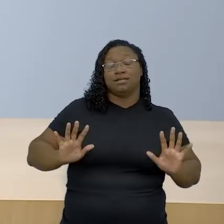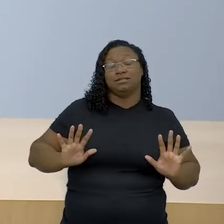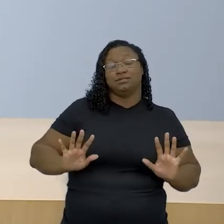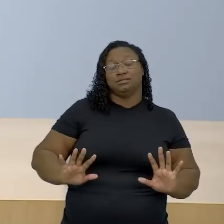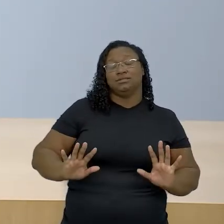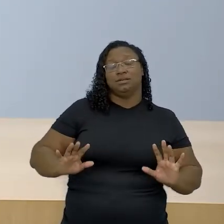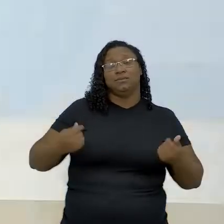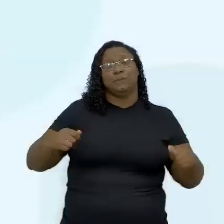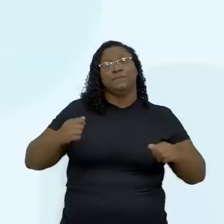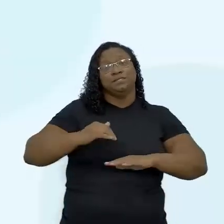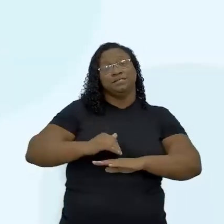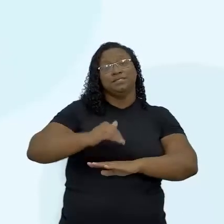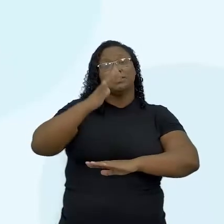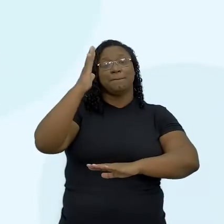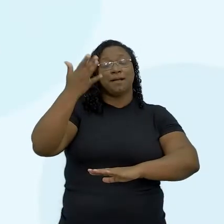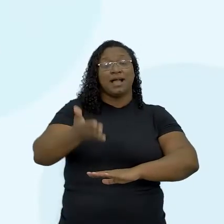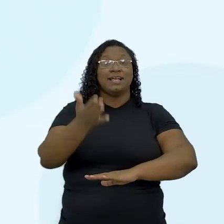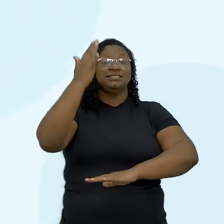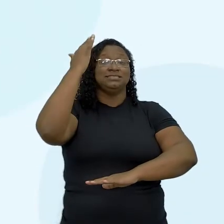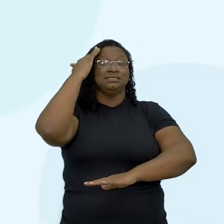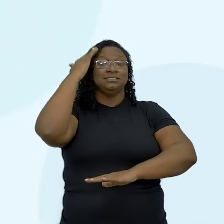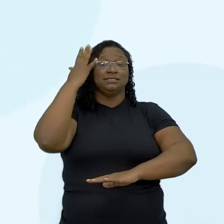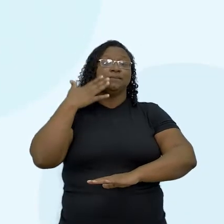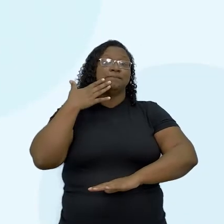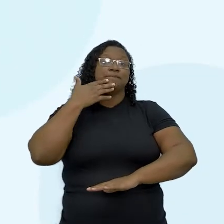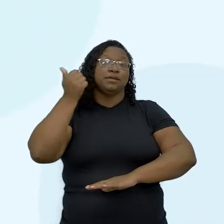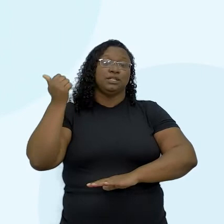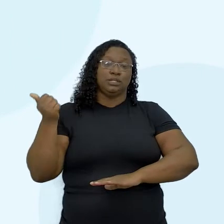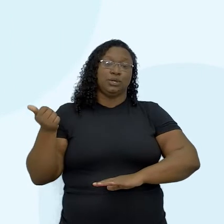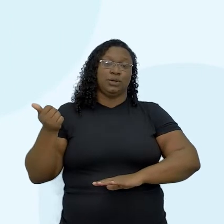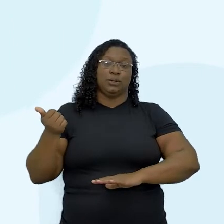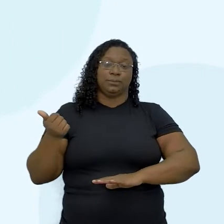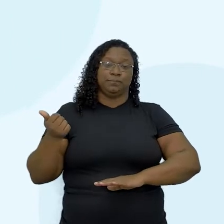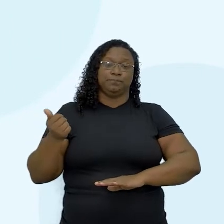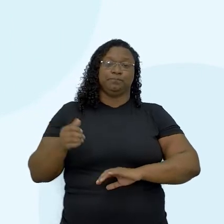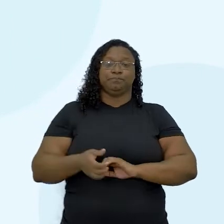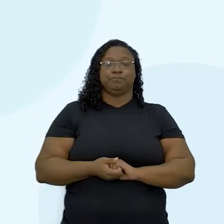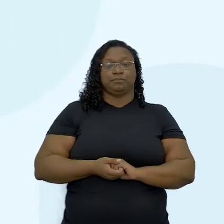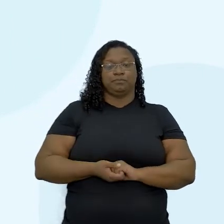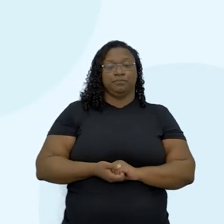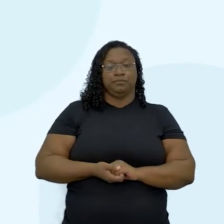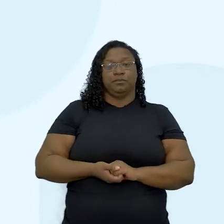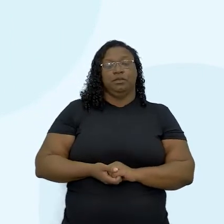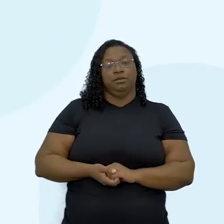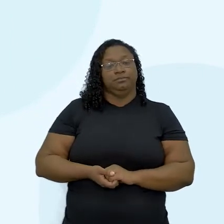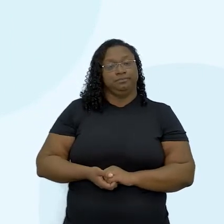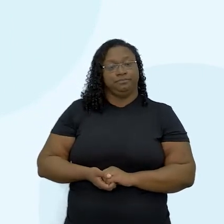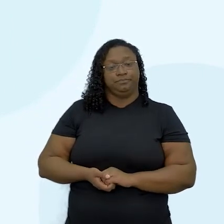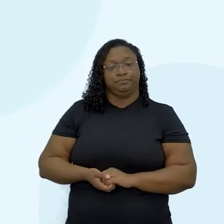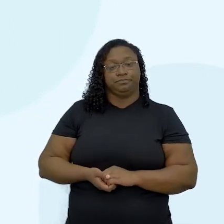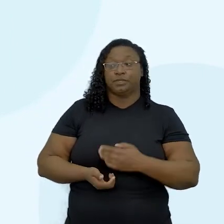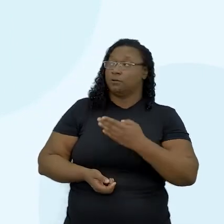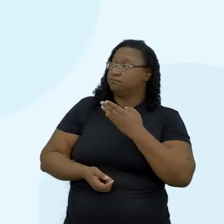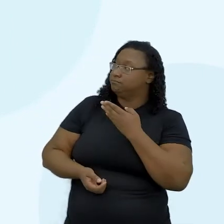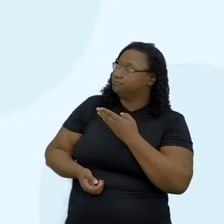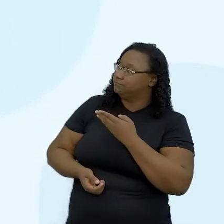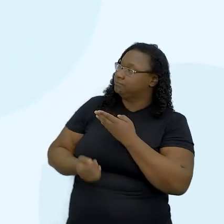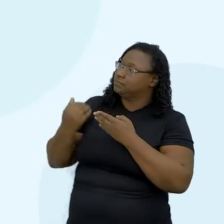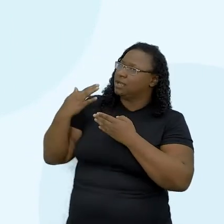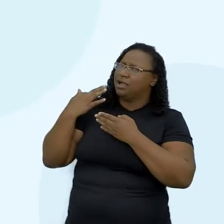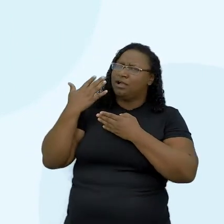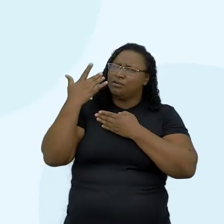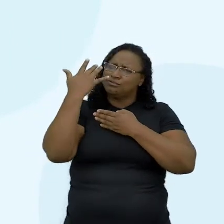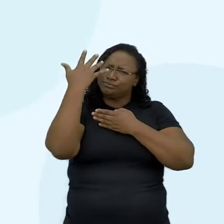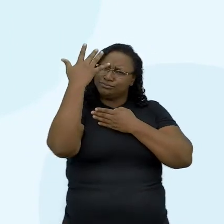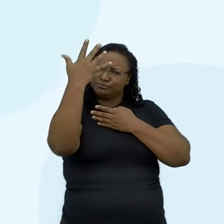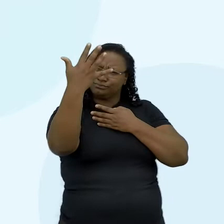para a gente compreender determinadas formas contemporâneas de dominação. E para além do que a gente viu